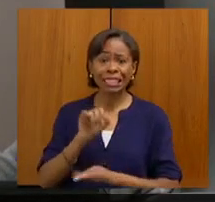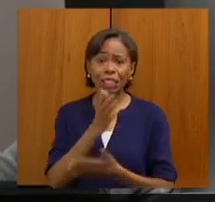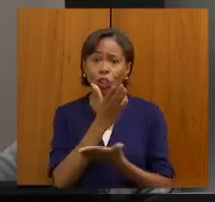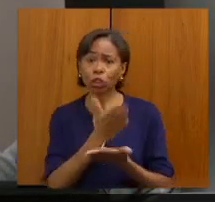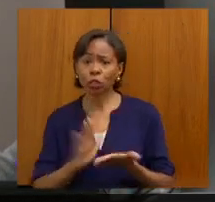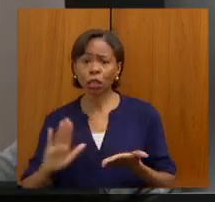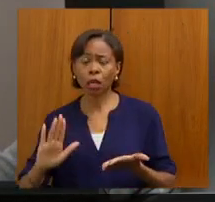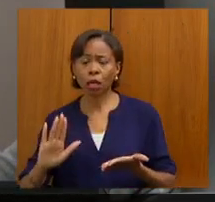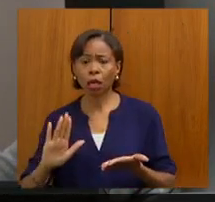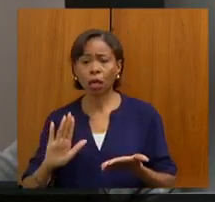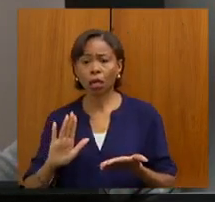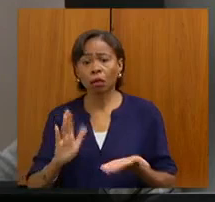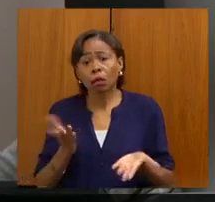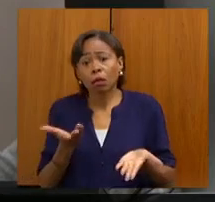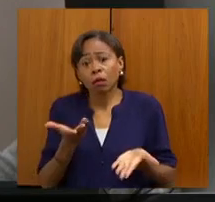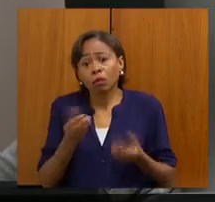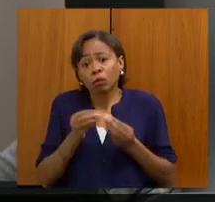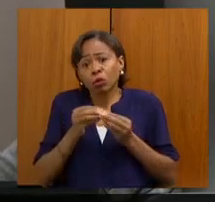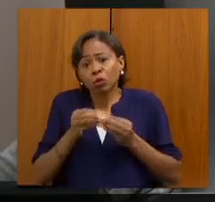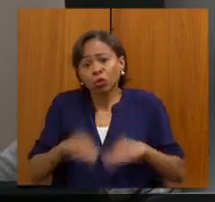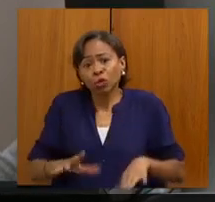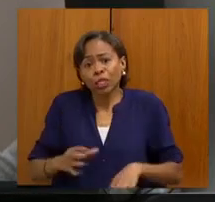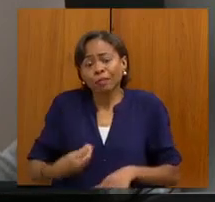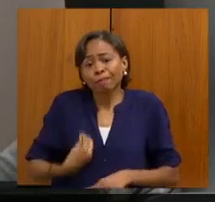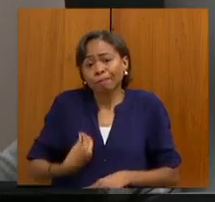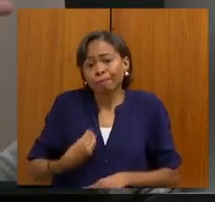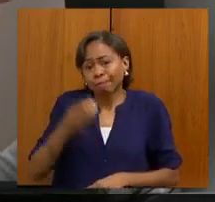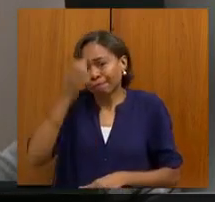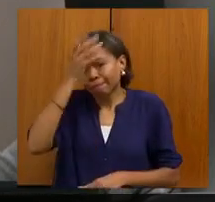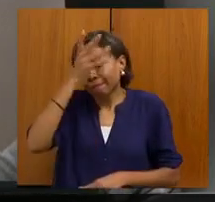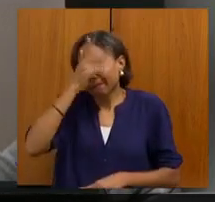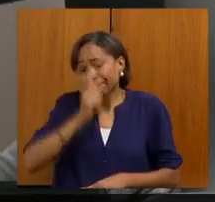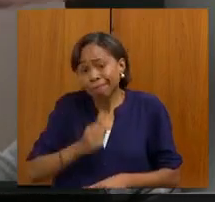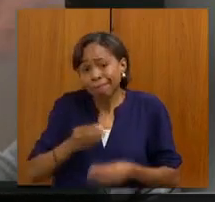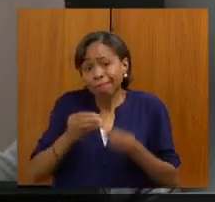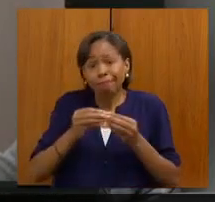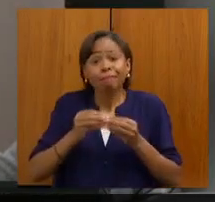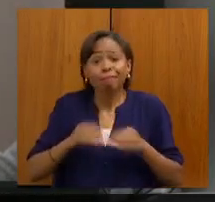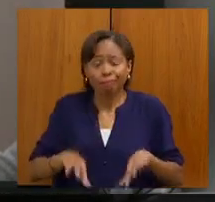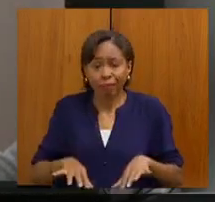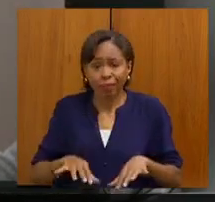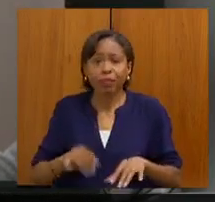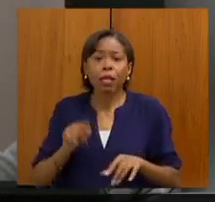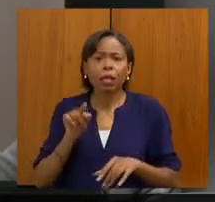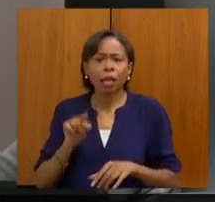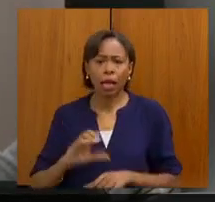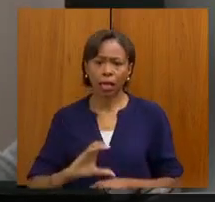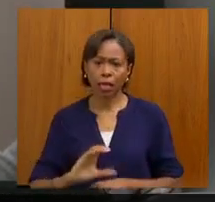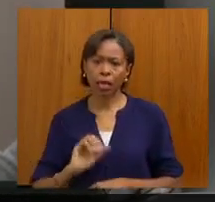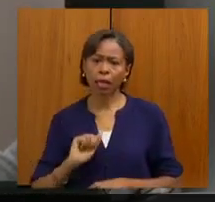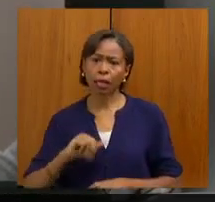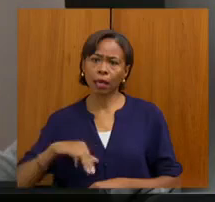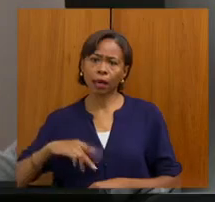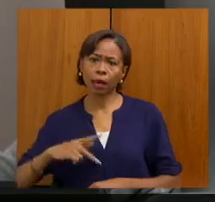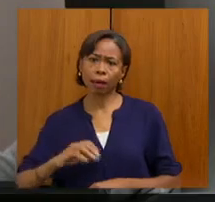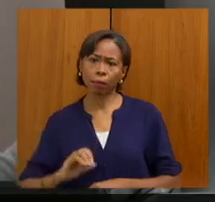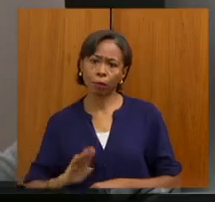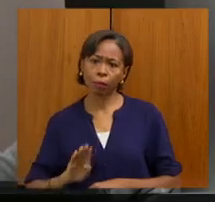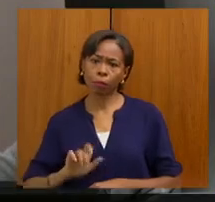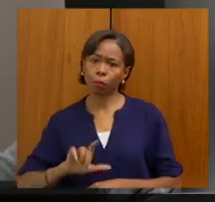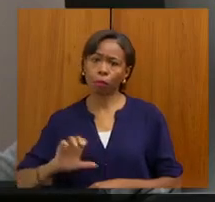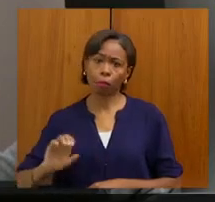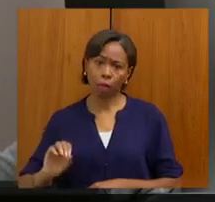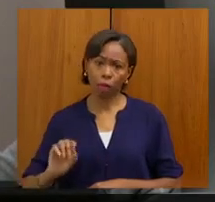Belo também recebe as urgências de acidentes que acontecem em toda a região, Campo Belo é a especialidade,